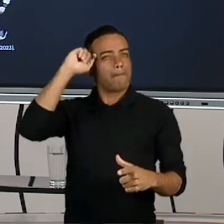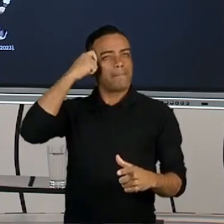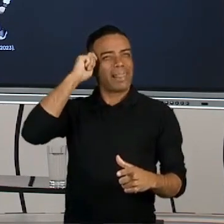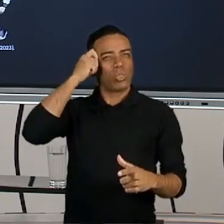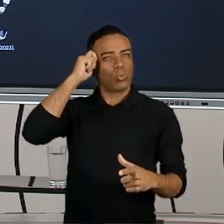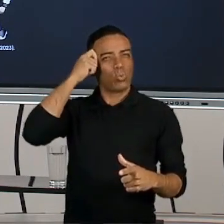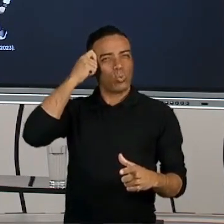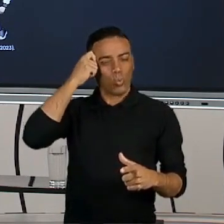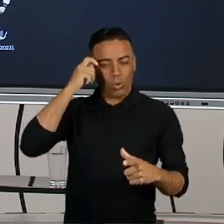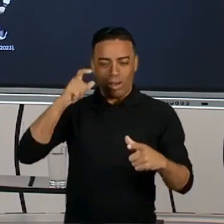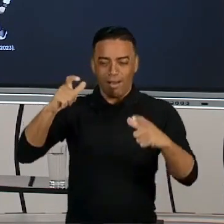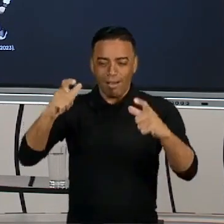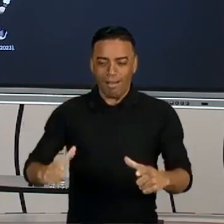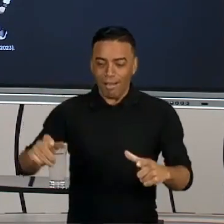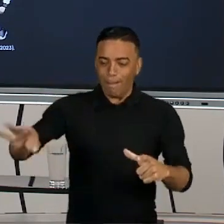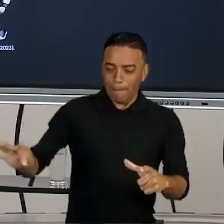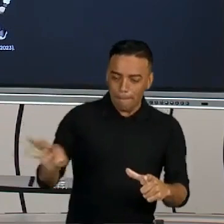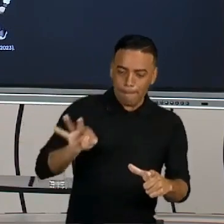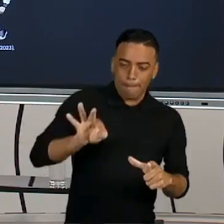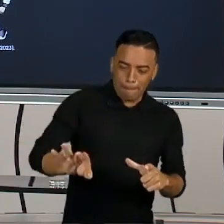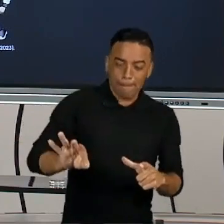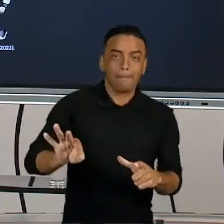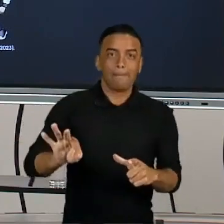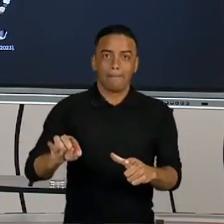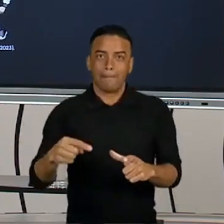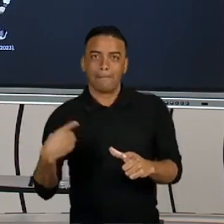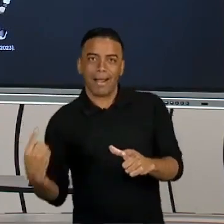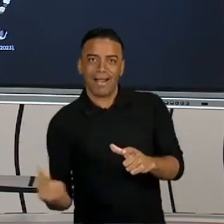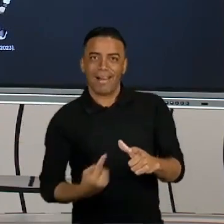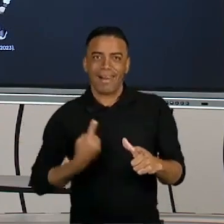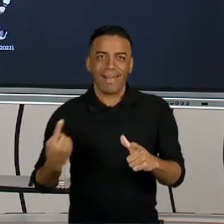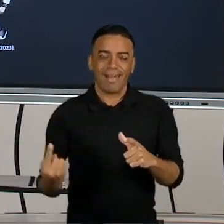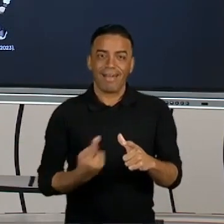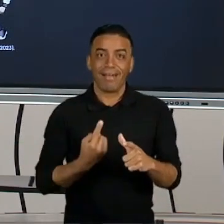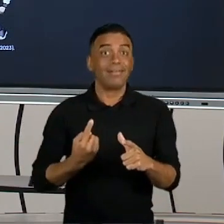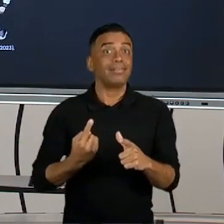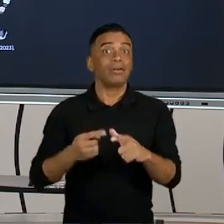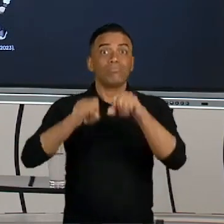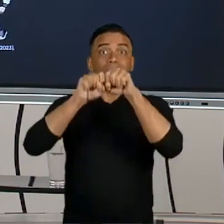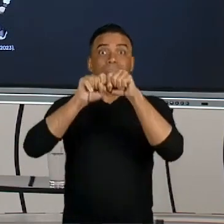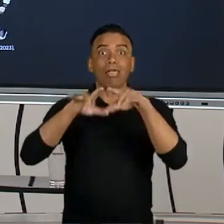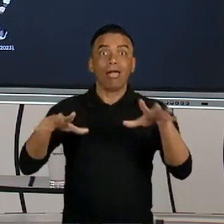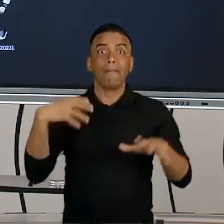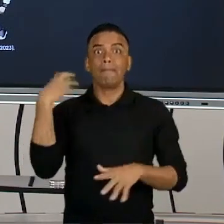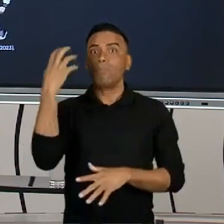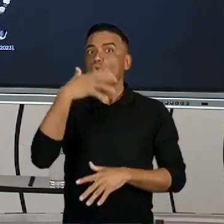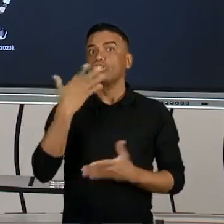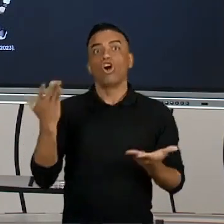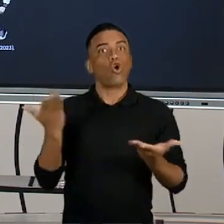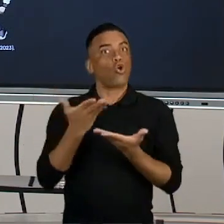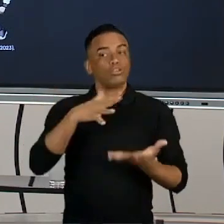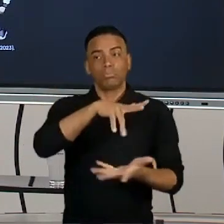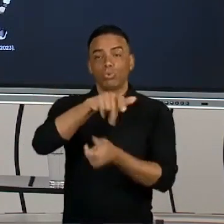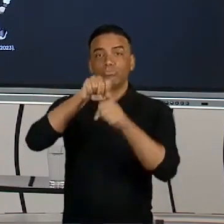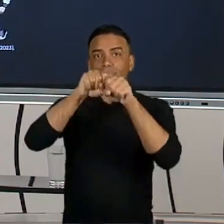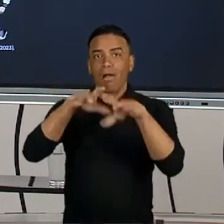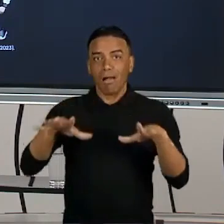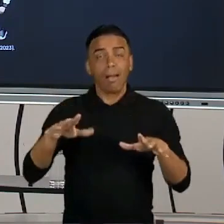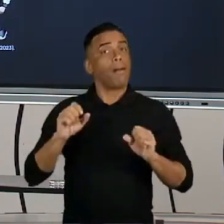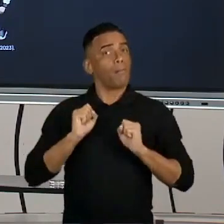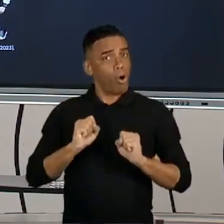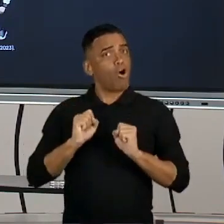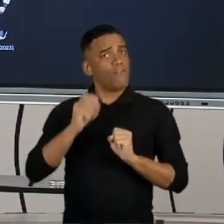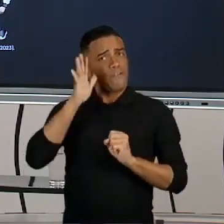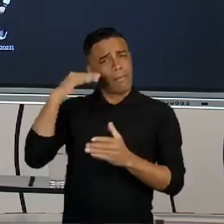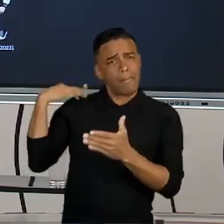de vinil. A música, hoje, ela está para nós em todos os lugares. Nós podemos acompanhar a evolução